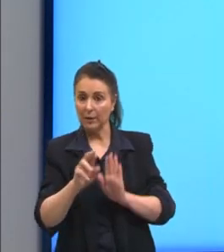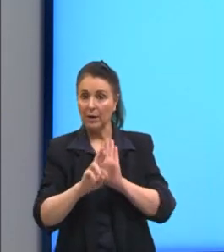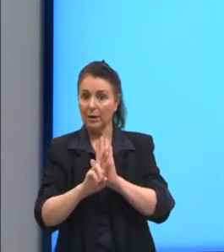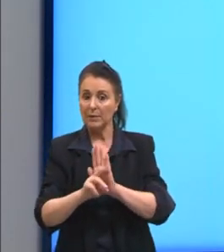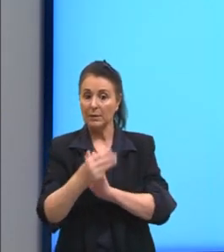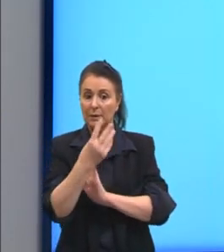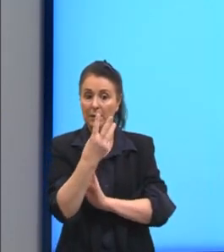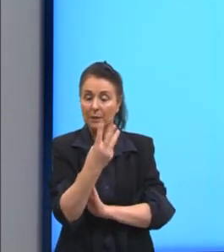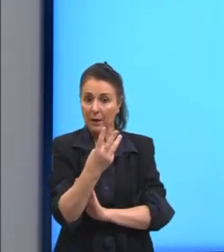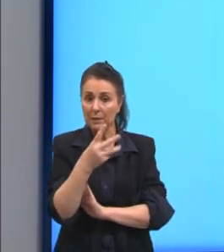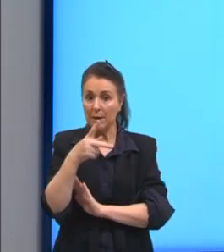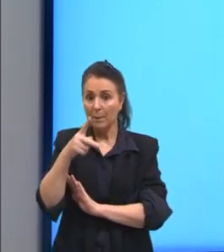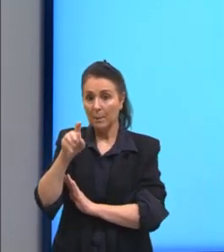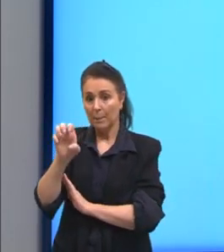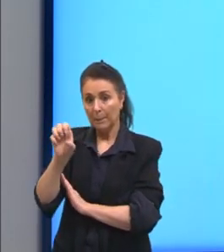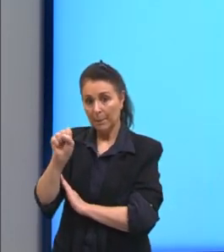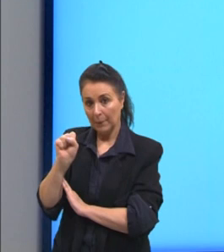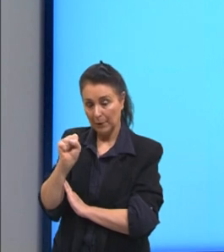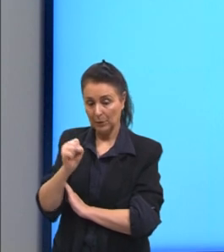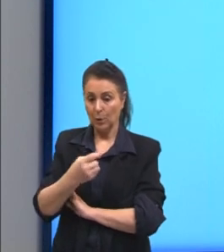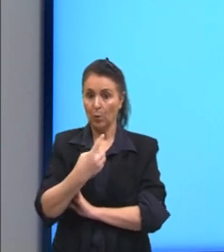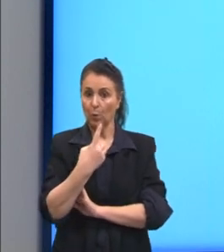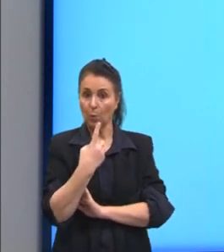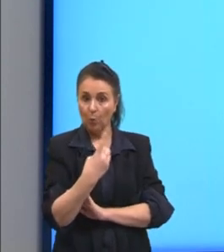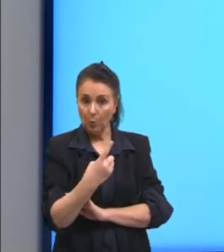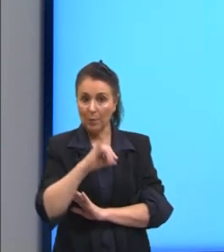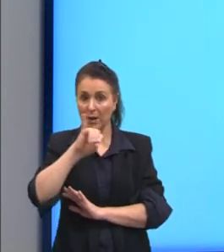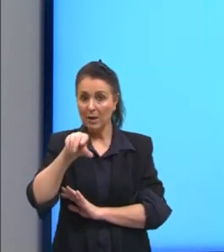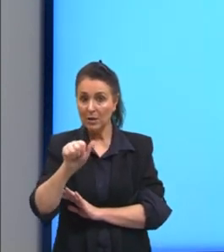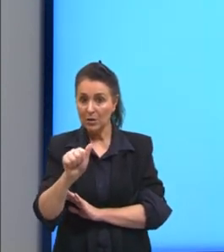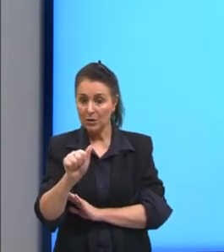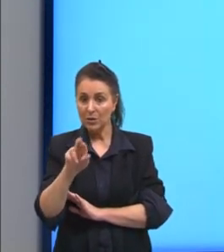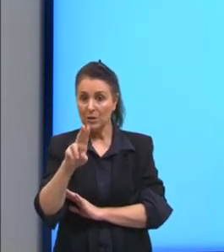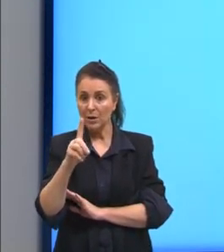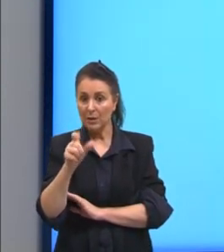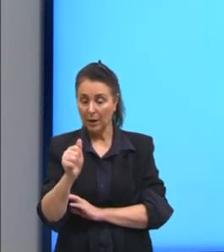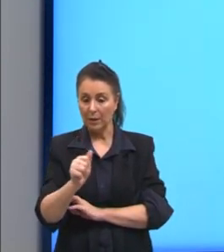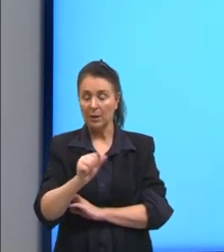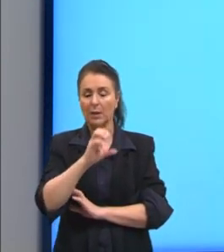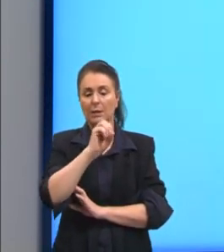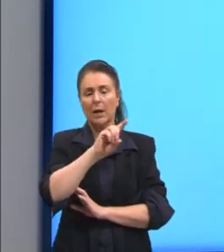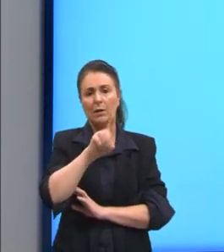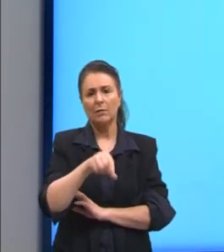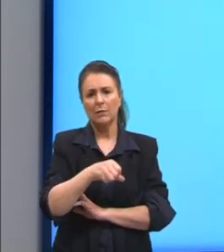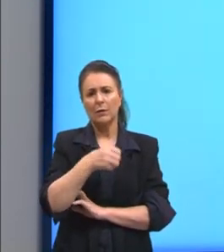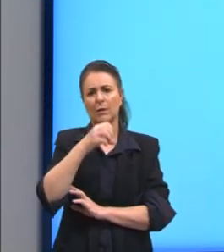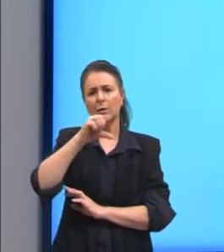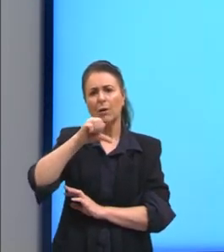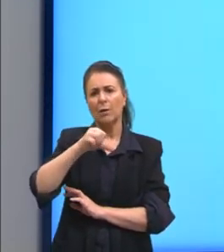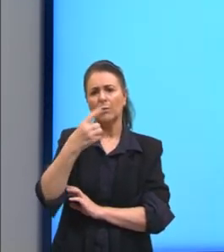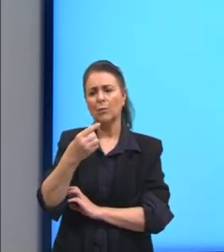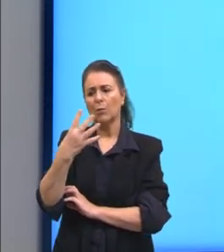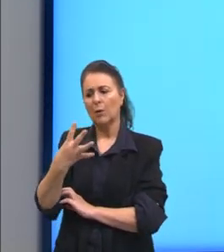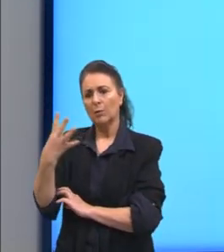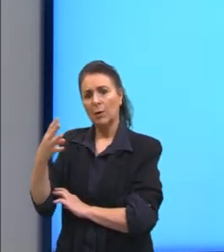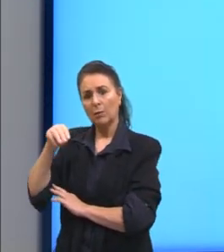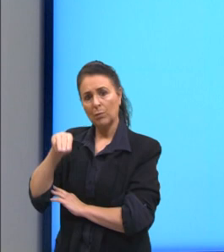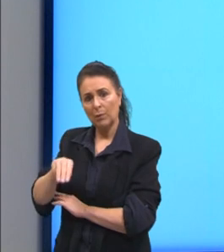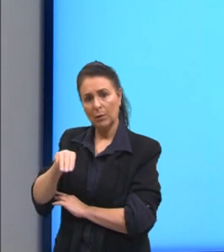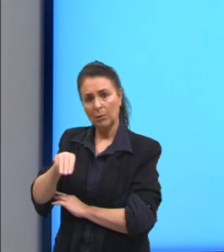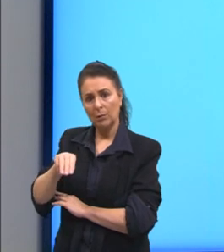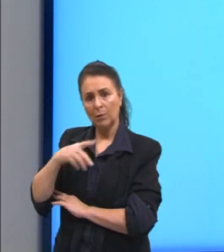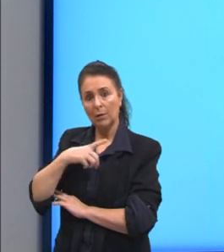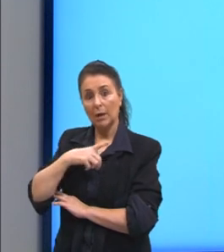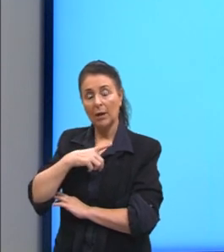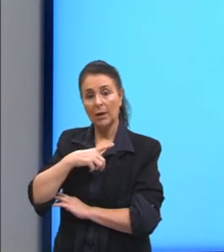3 pés. E uma jarda representa 0,9144 metro. Nós